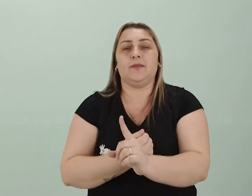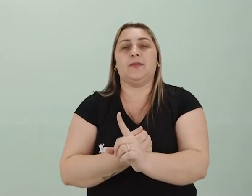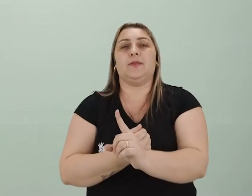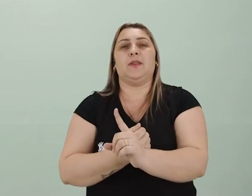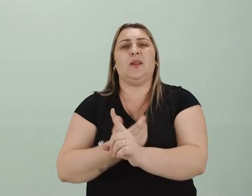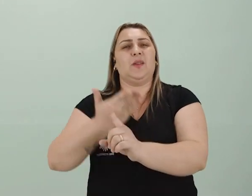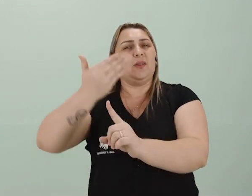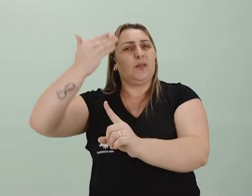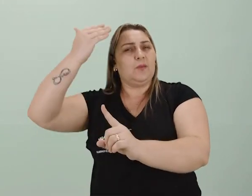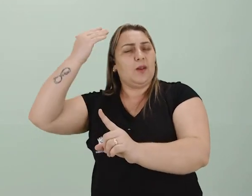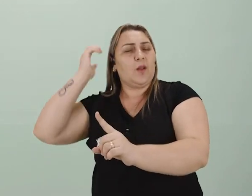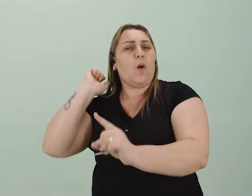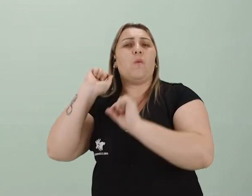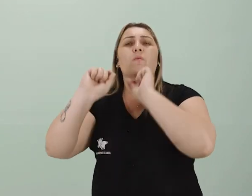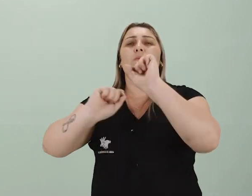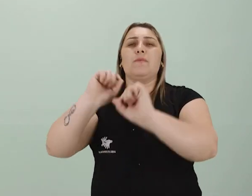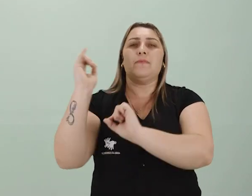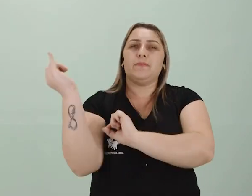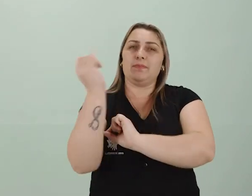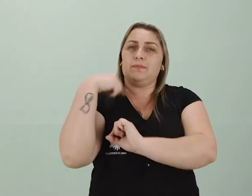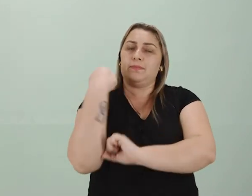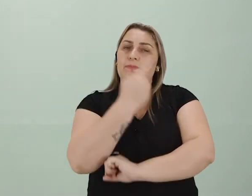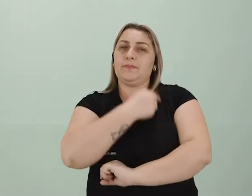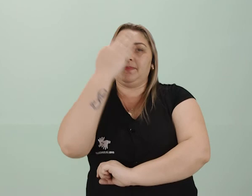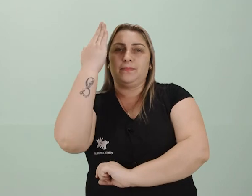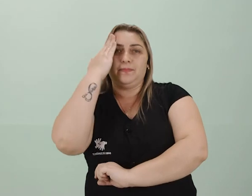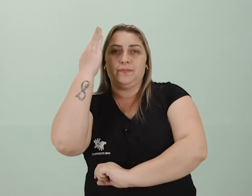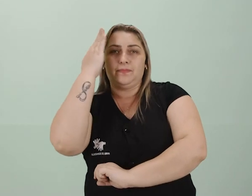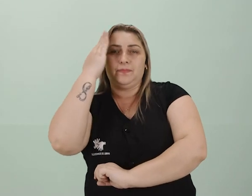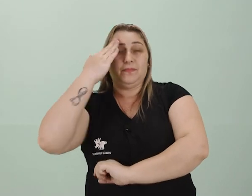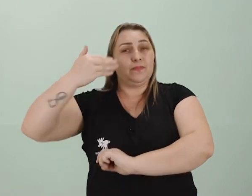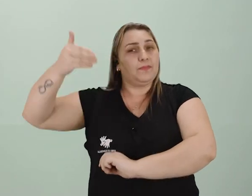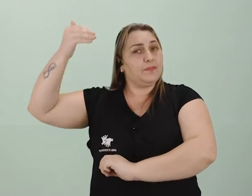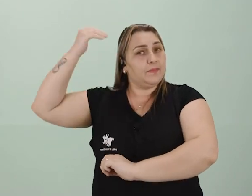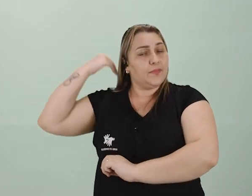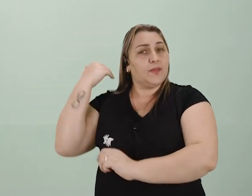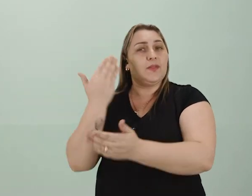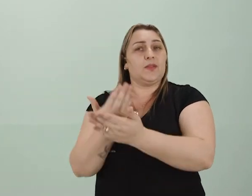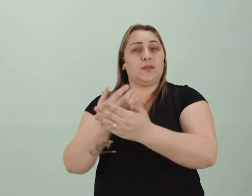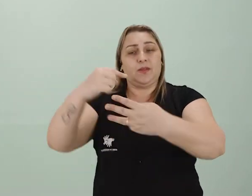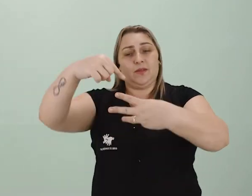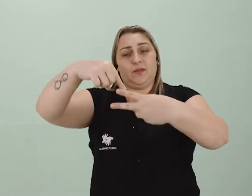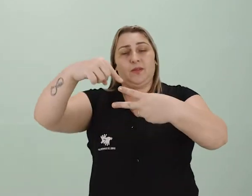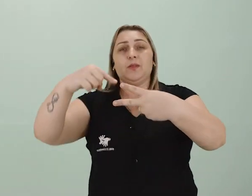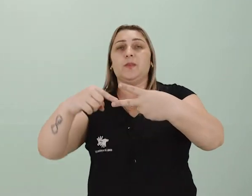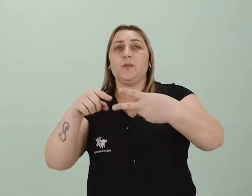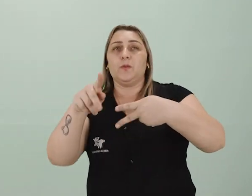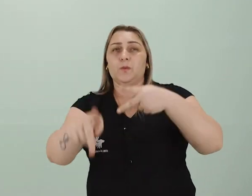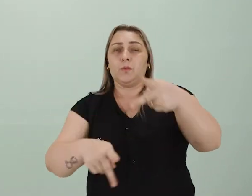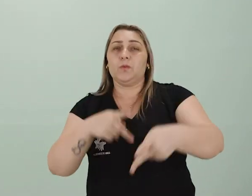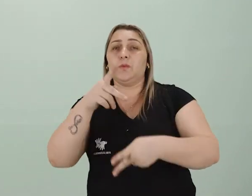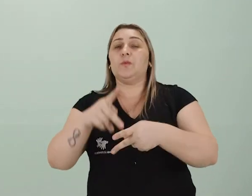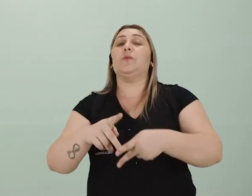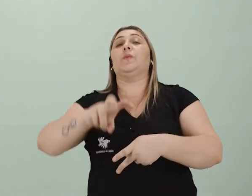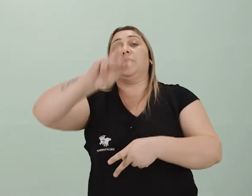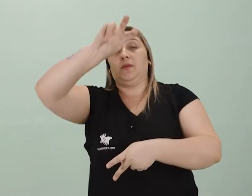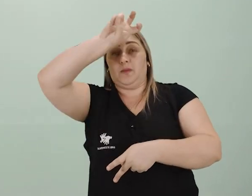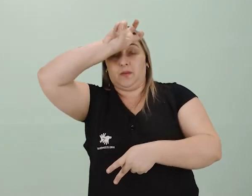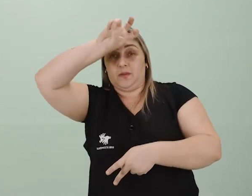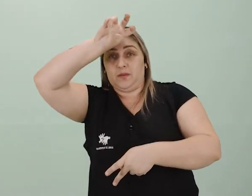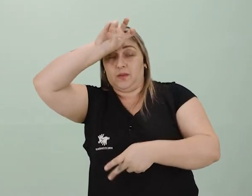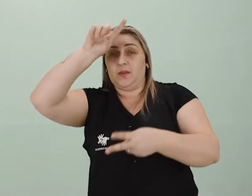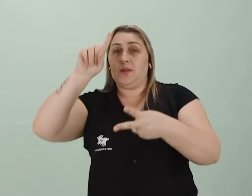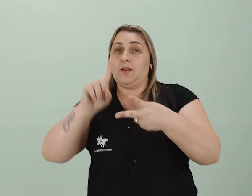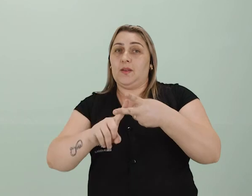Antiguidade. O que é é importante a gente entender? Da Antiguidade, nós estudamos dois povos, os egípcios e